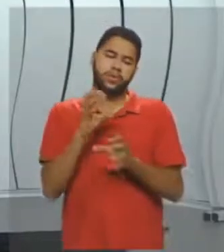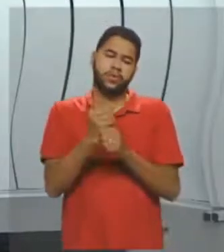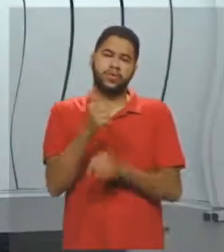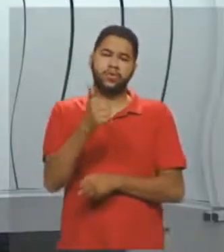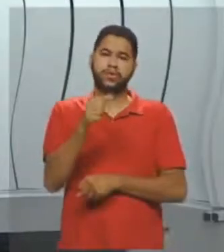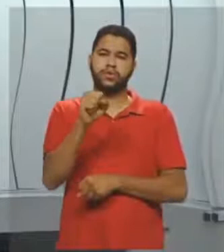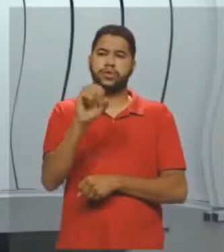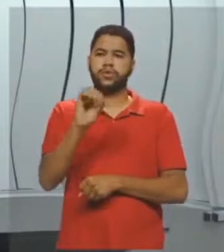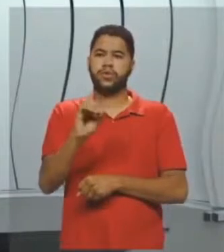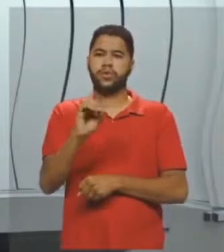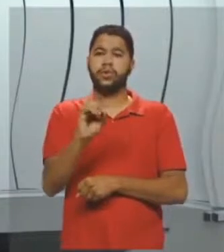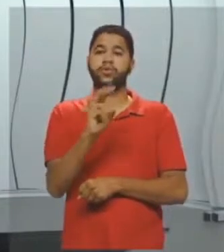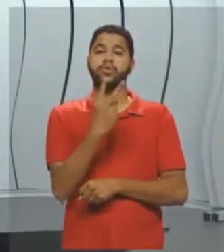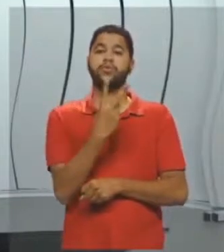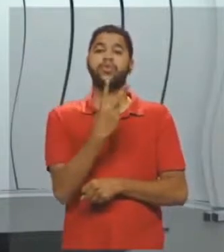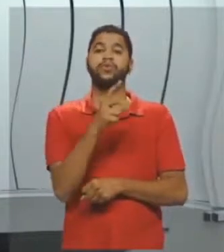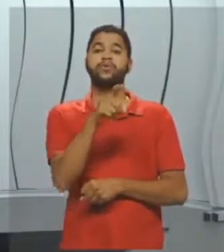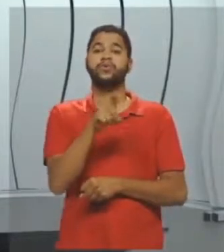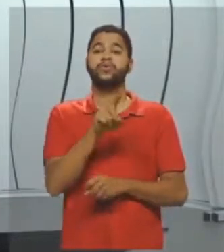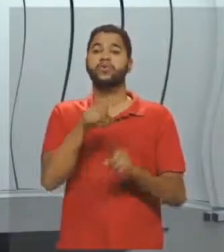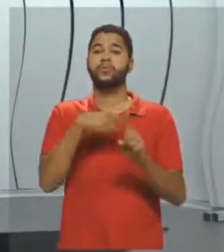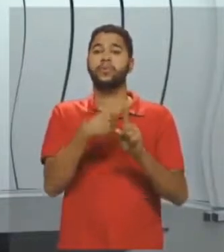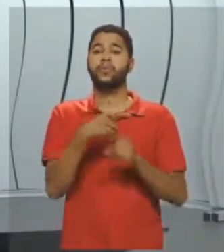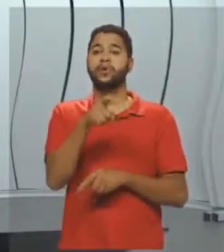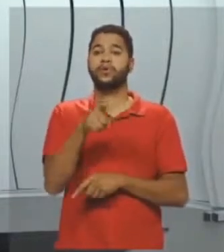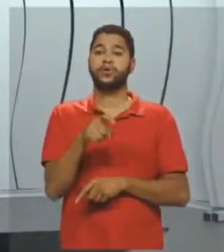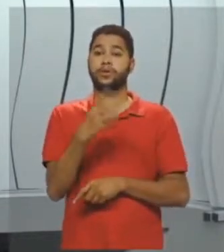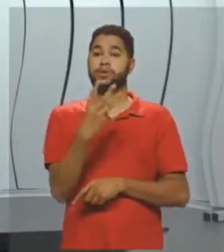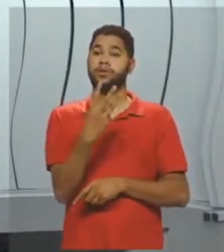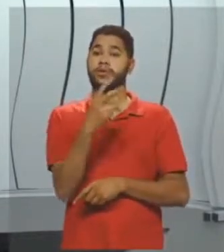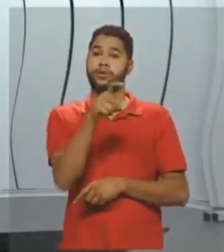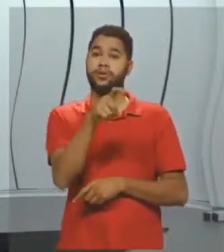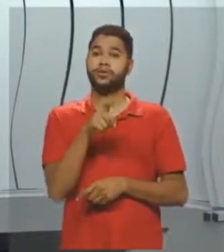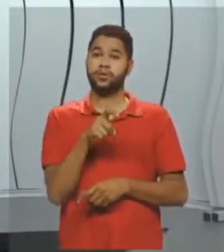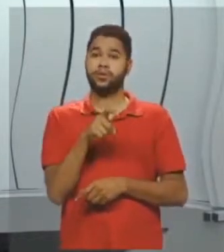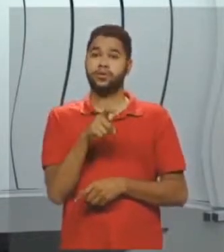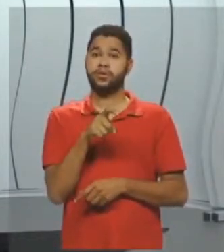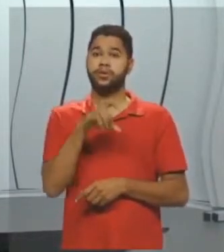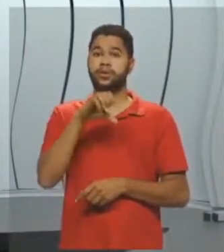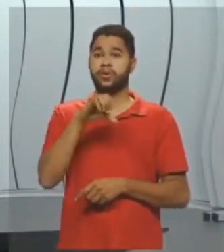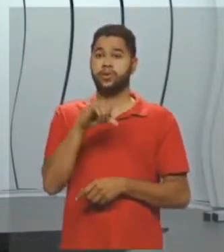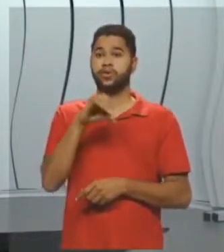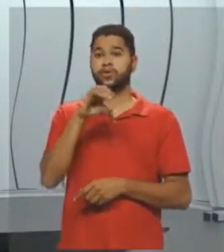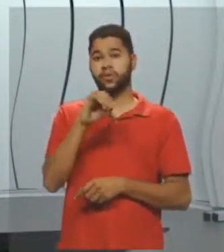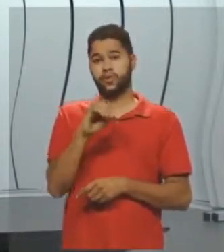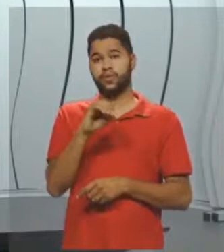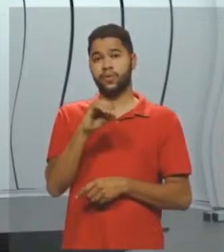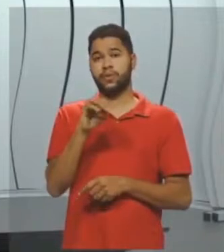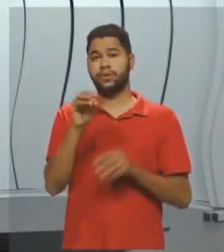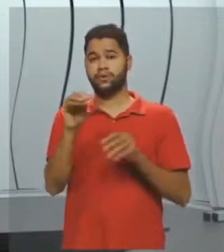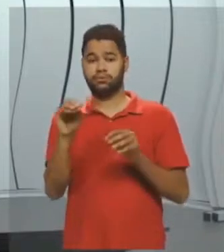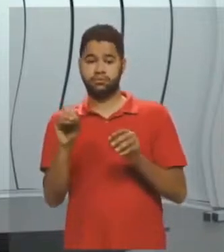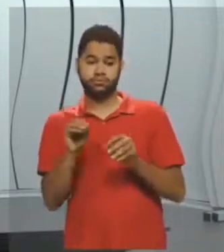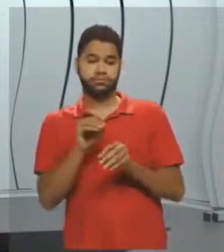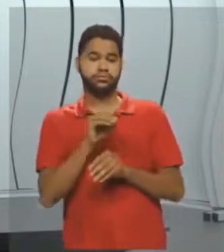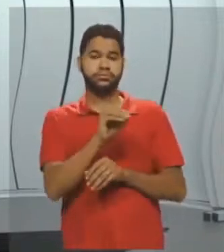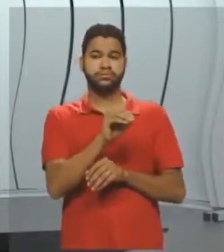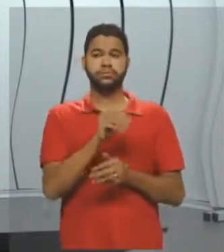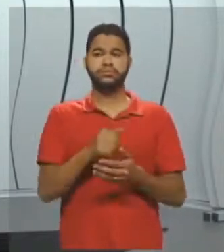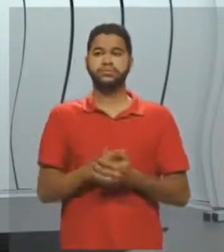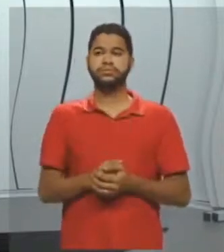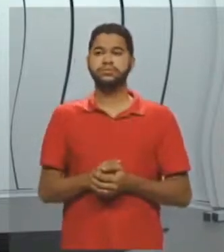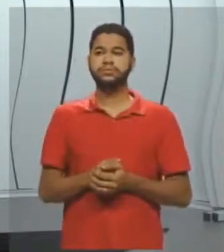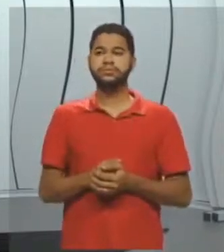2x mais x vai dar 3x. O 90, eu vou passar para o outro lado da igualdade.